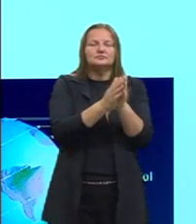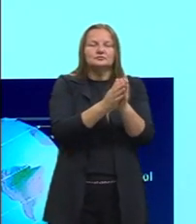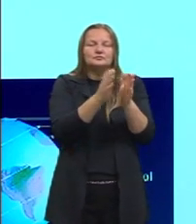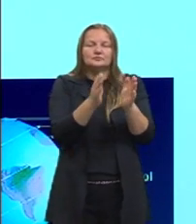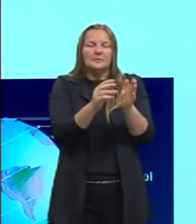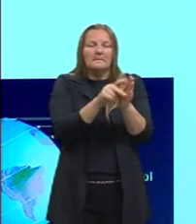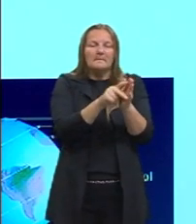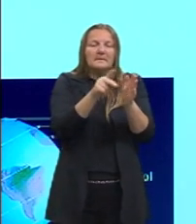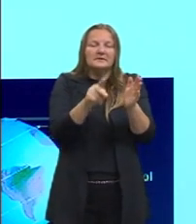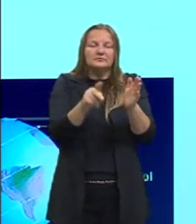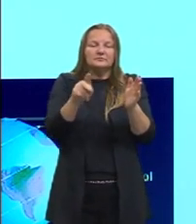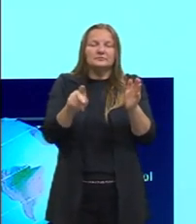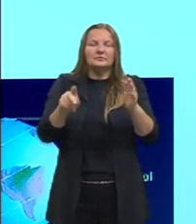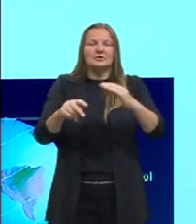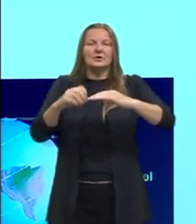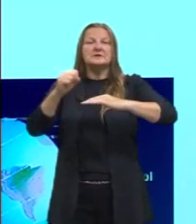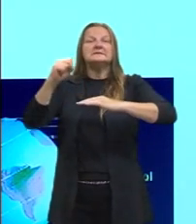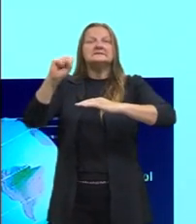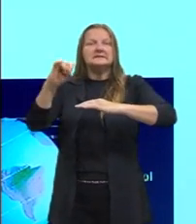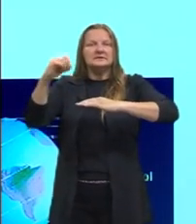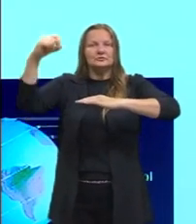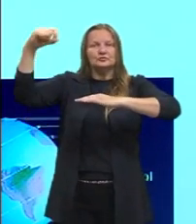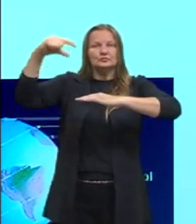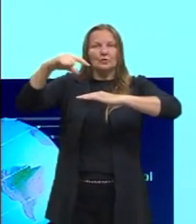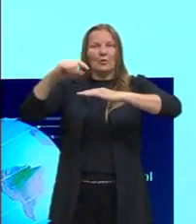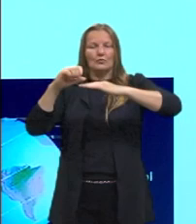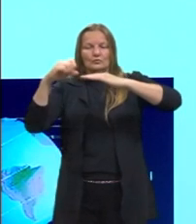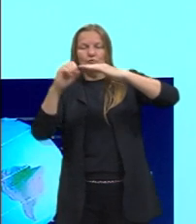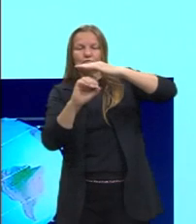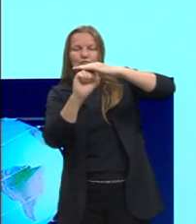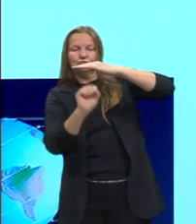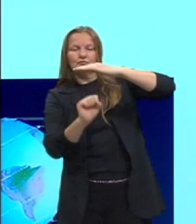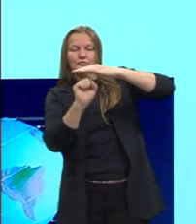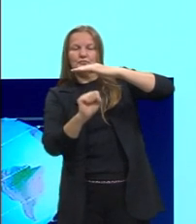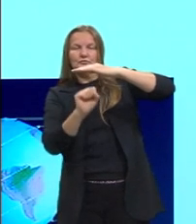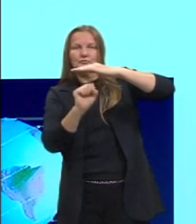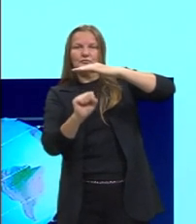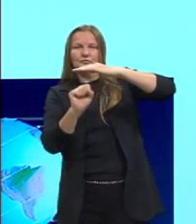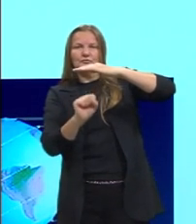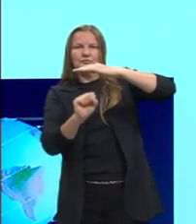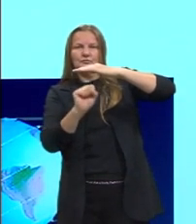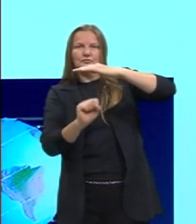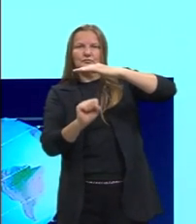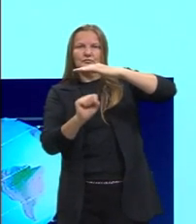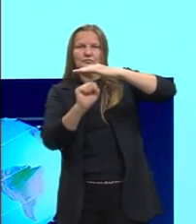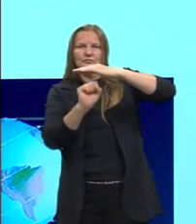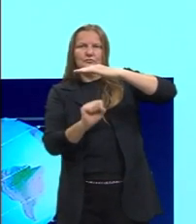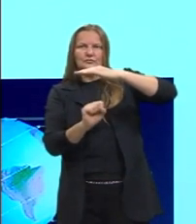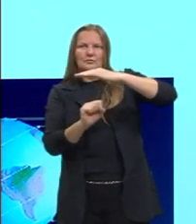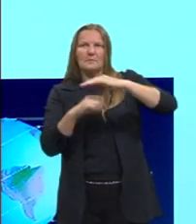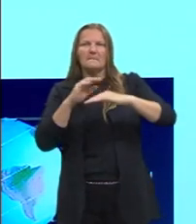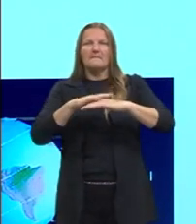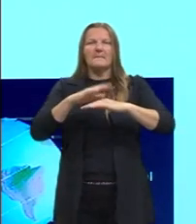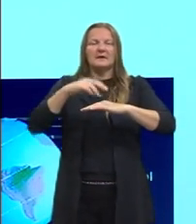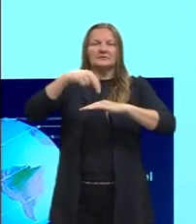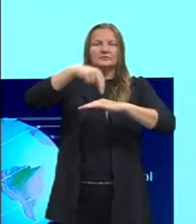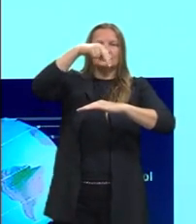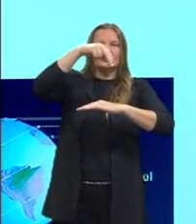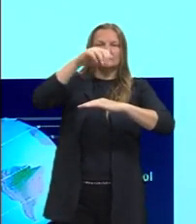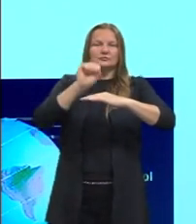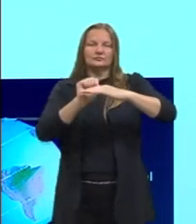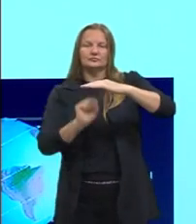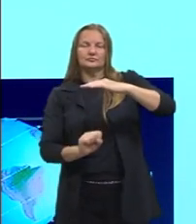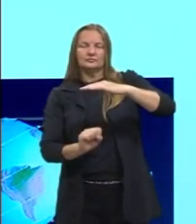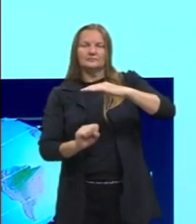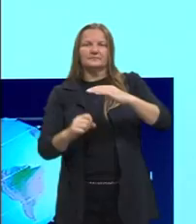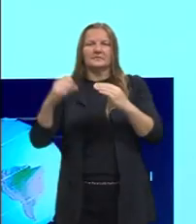está no hemisfério sul, né? A nossa sombra, dependendo do local, vai estar ao norte ou ao sul. Se ele